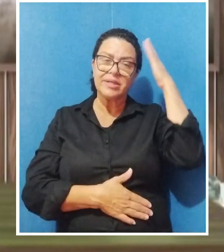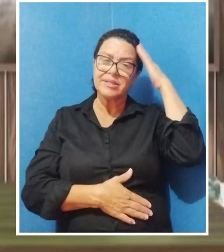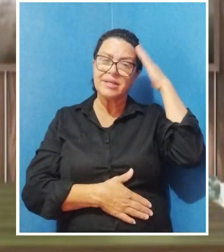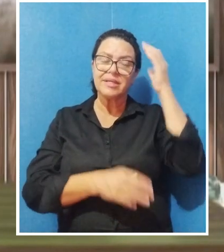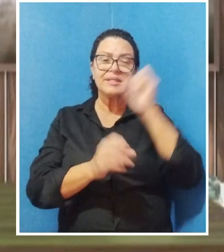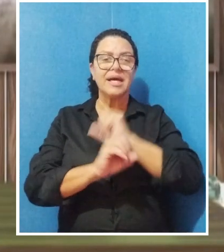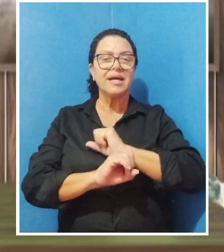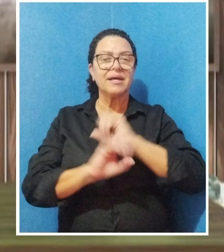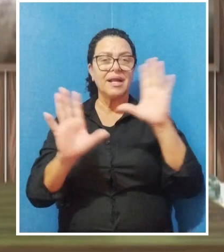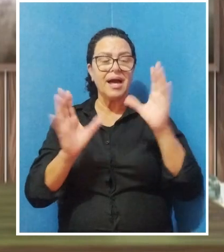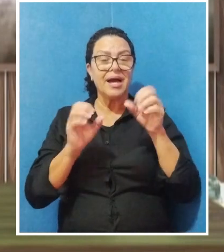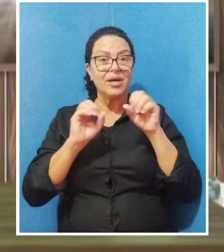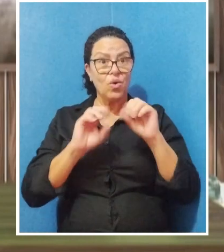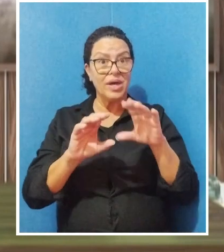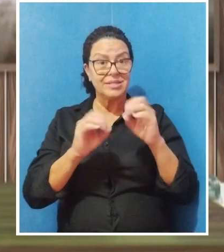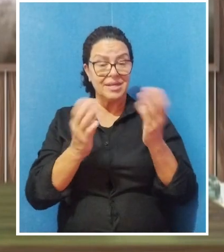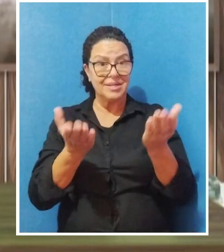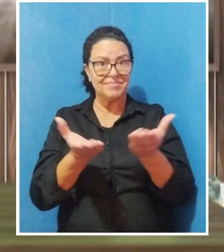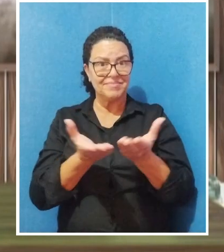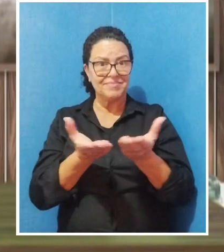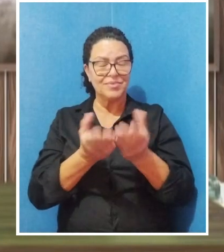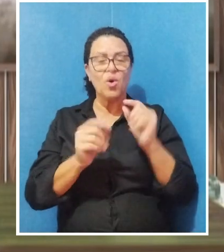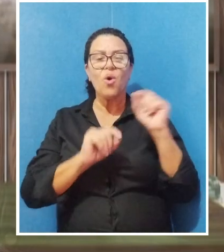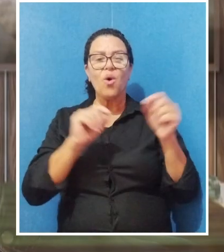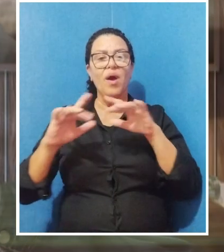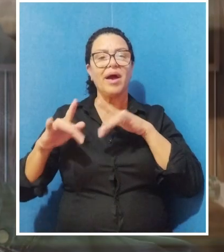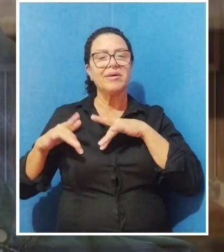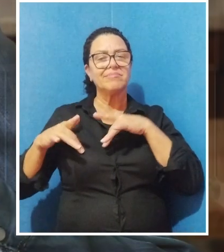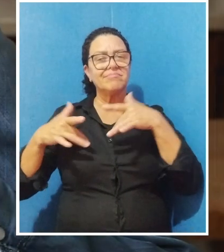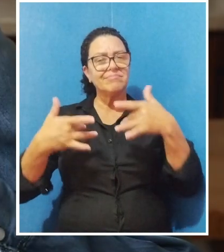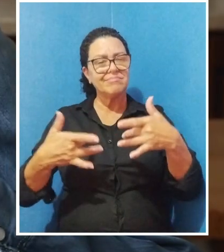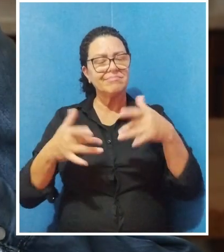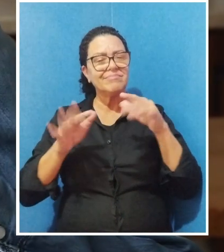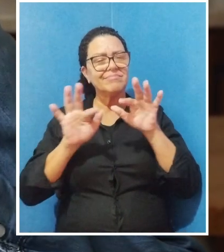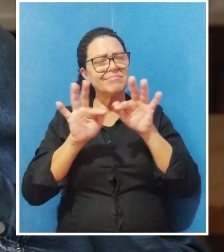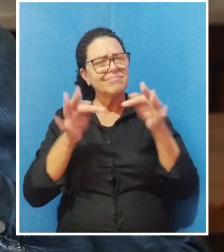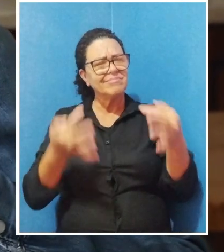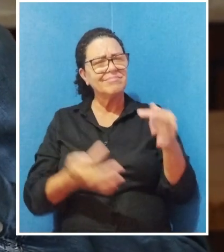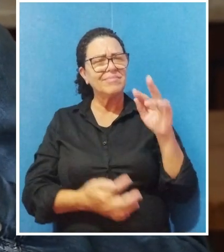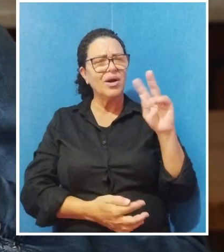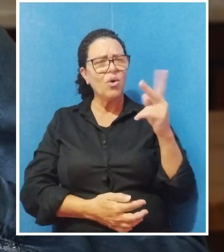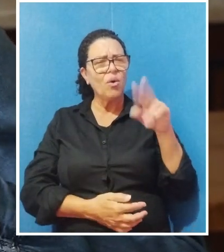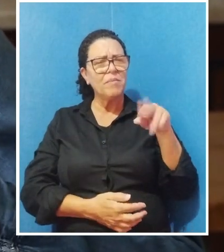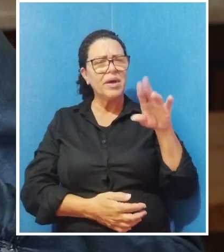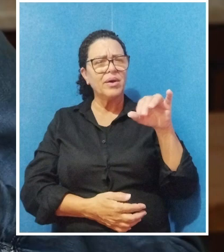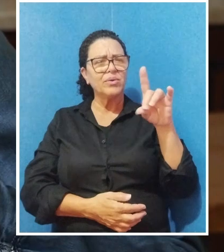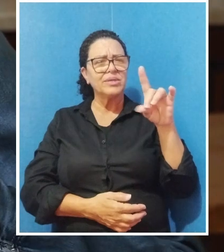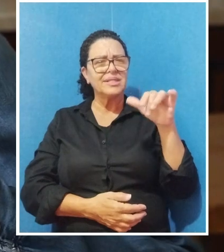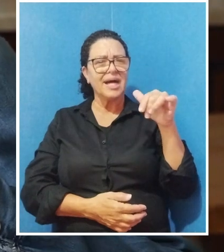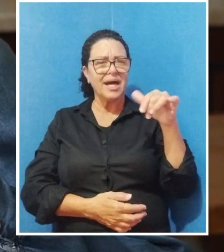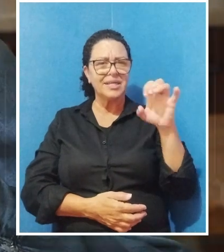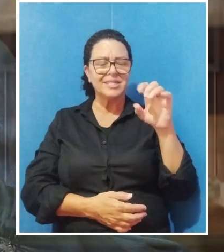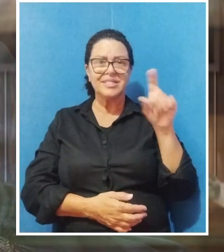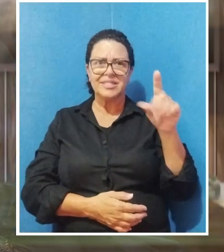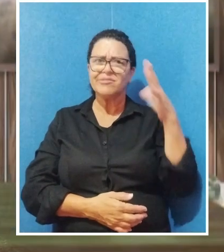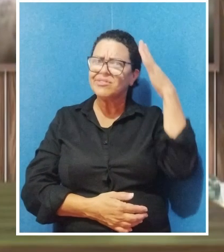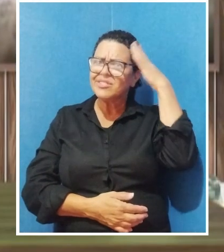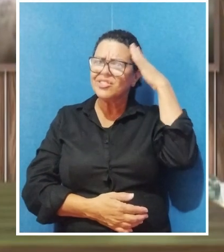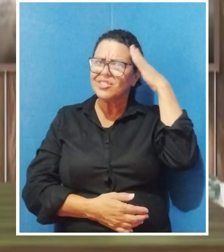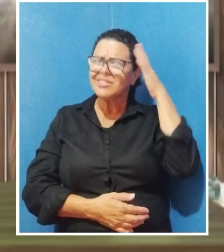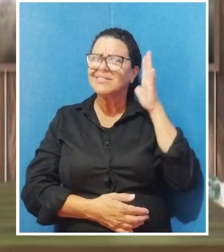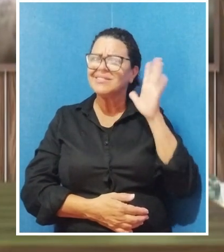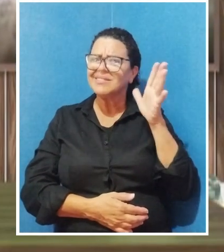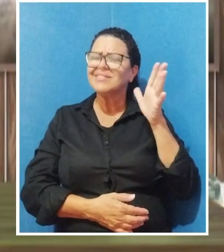compreender o ensino do Evangelho. O que é humildade? Mesmo que eu não diga, você já entende alguma coisa,